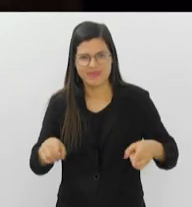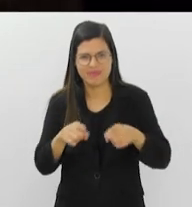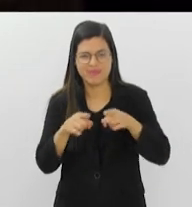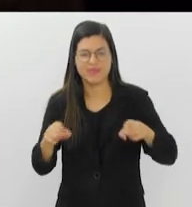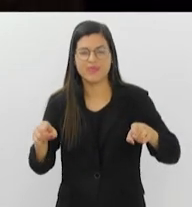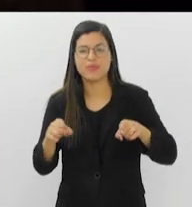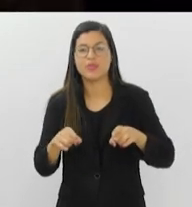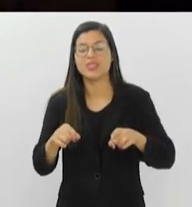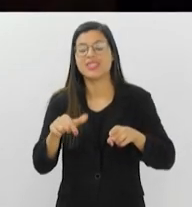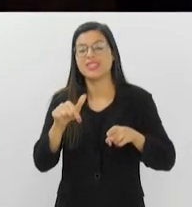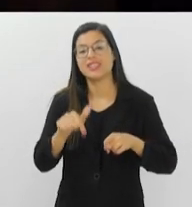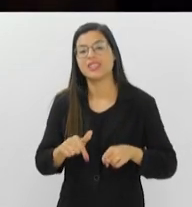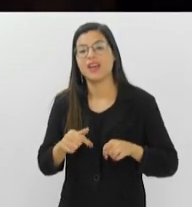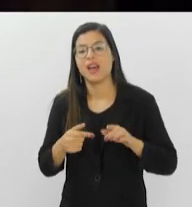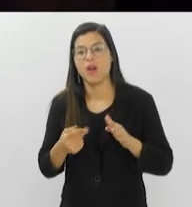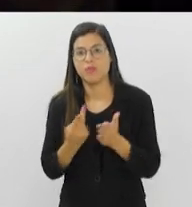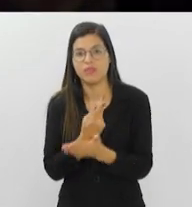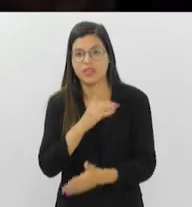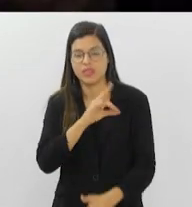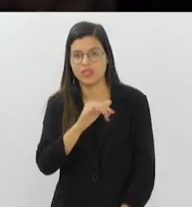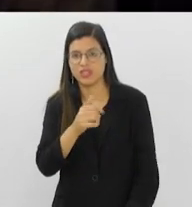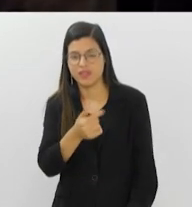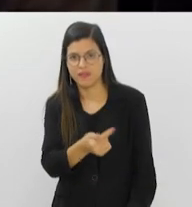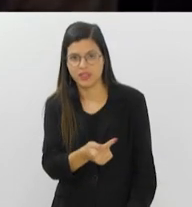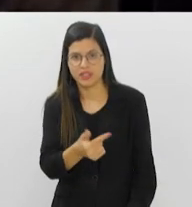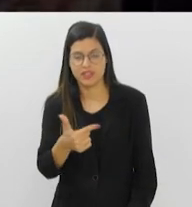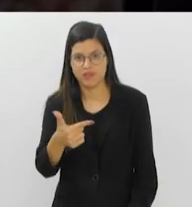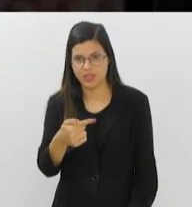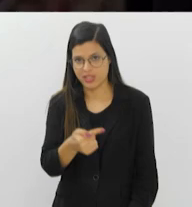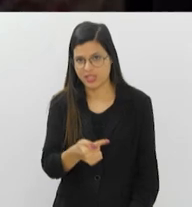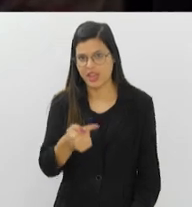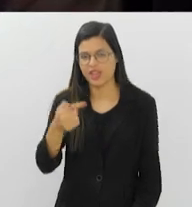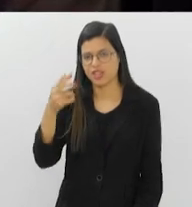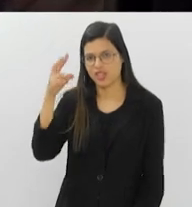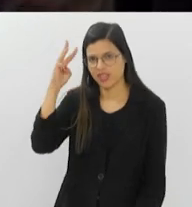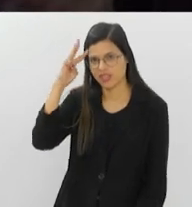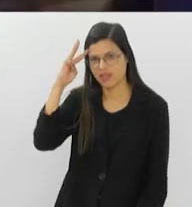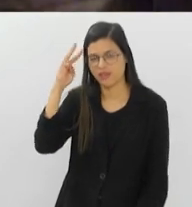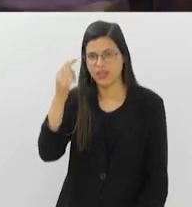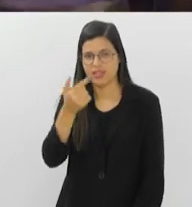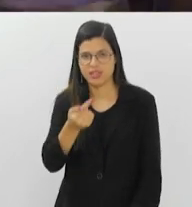acontece no dia 27 de agosto, terça-feira, às 7 horas da noite.